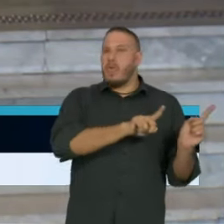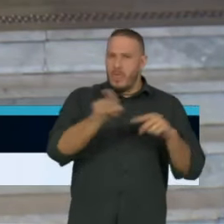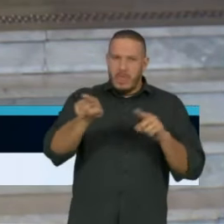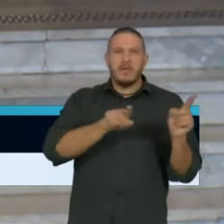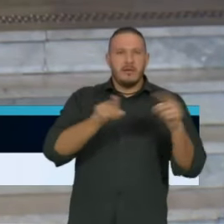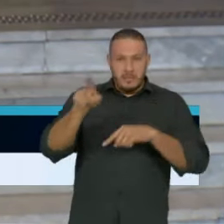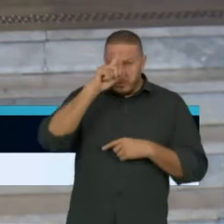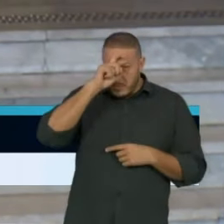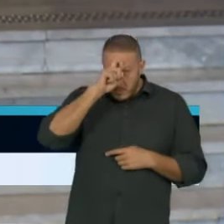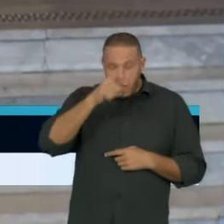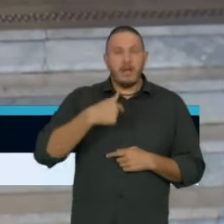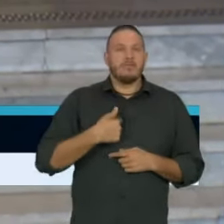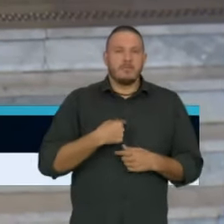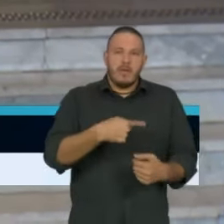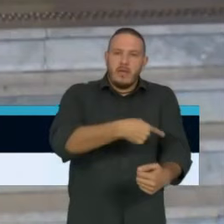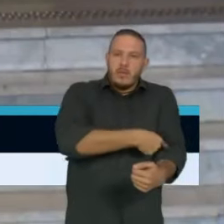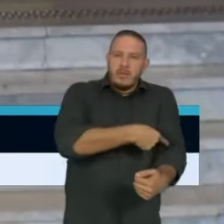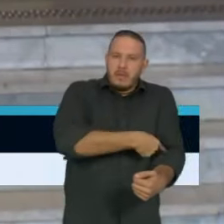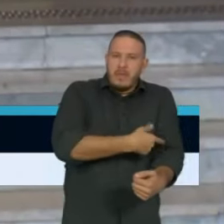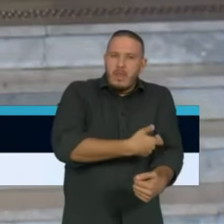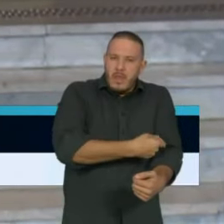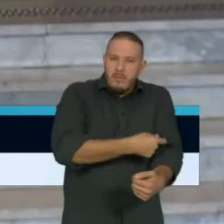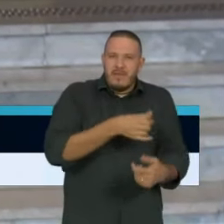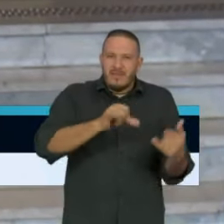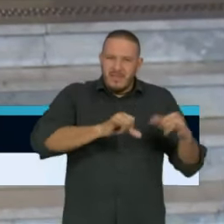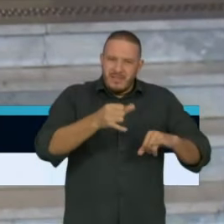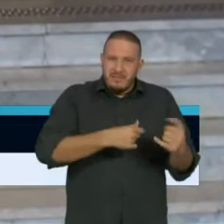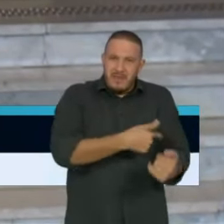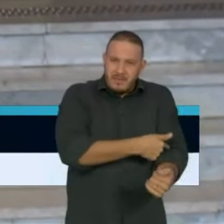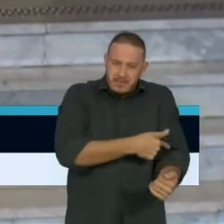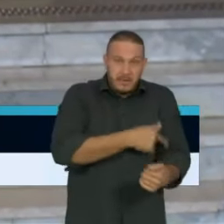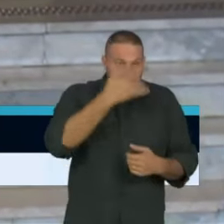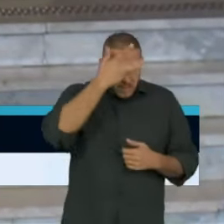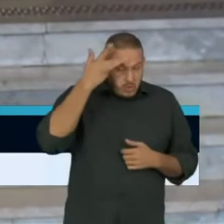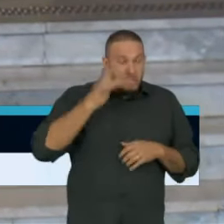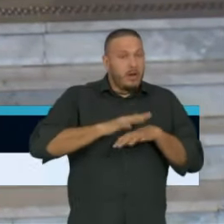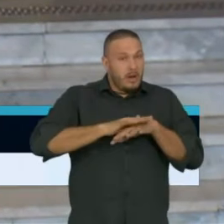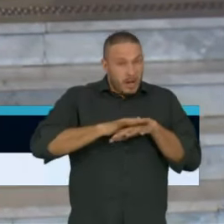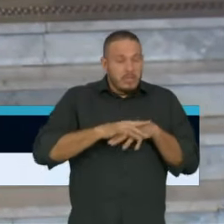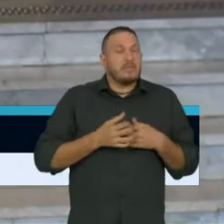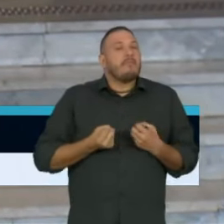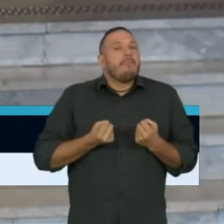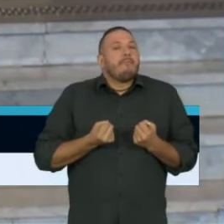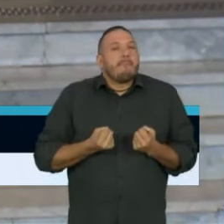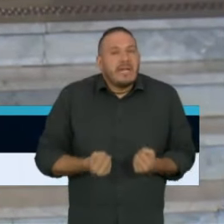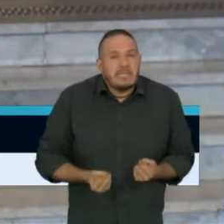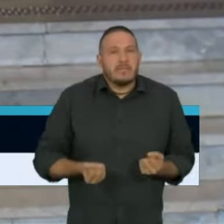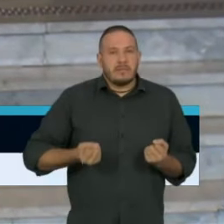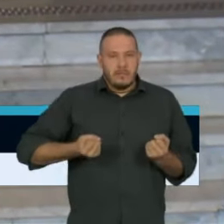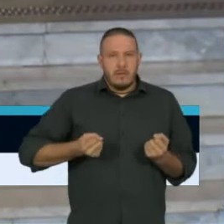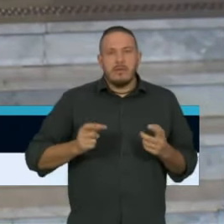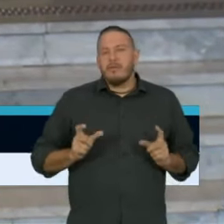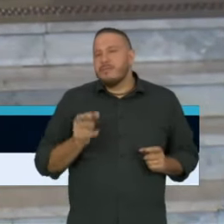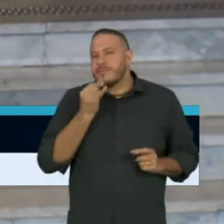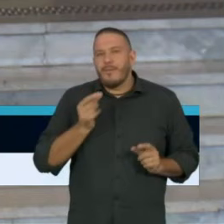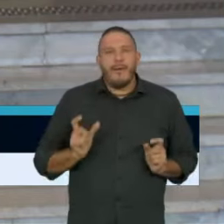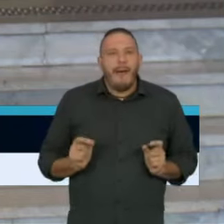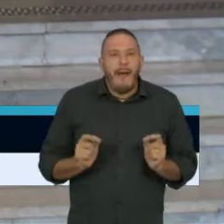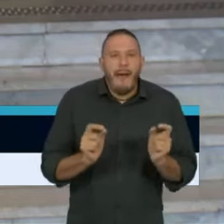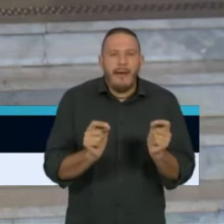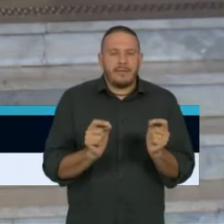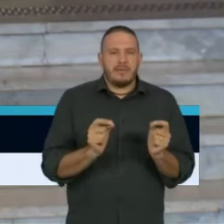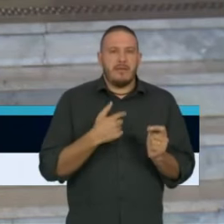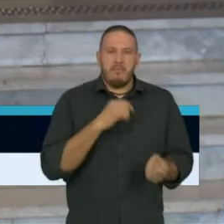regulares. Então, existem doentes com doenças crônicas que não podem deixar